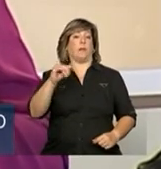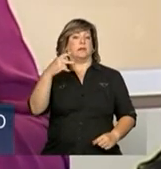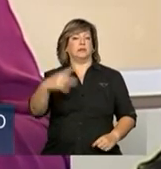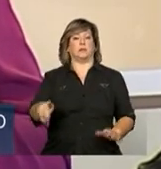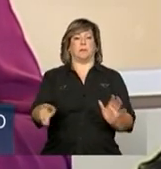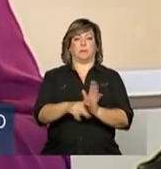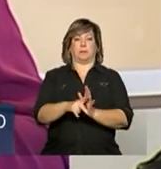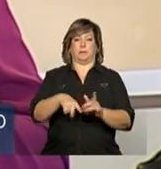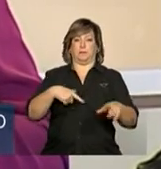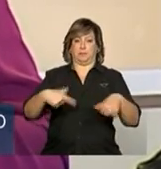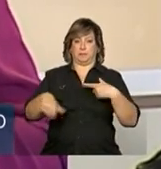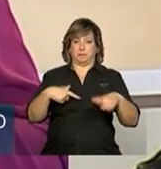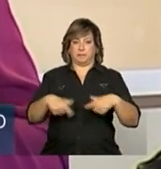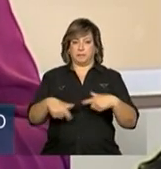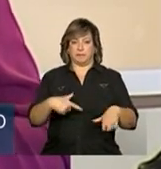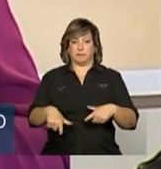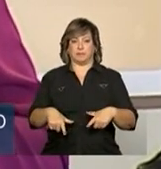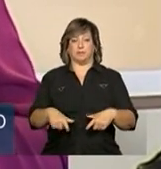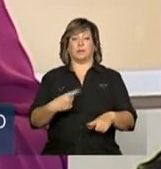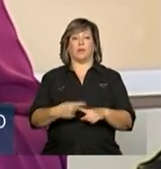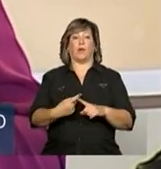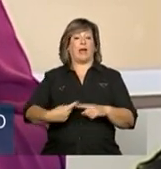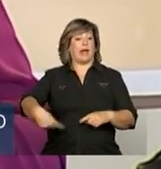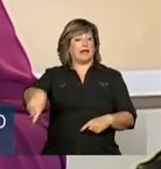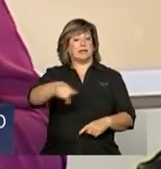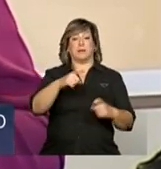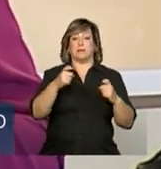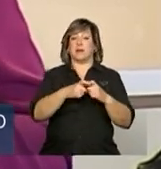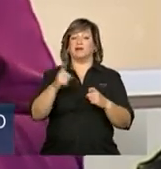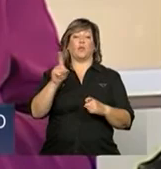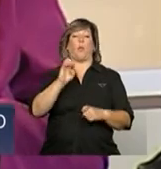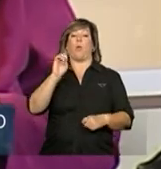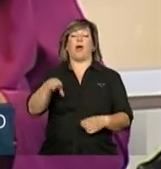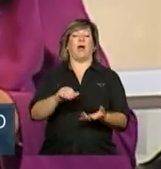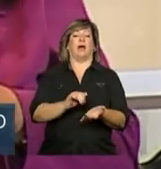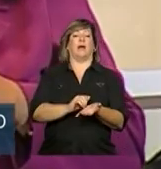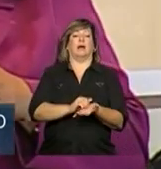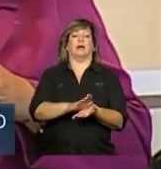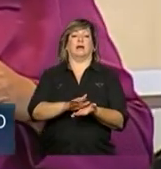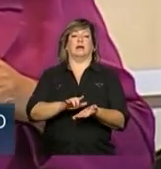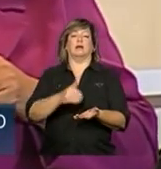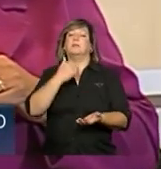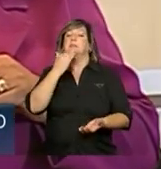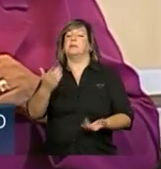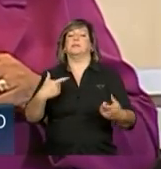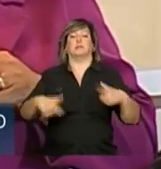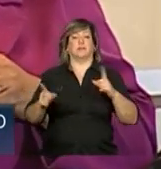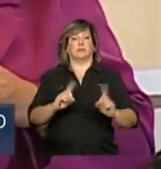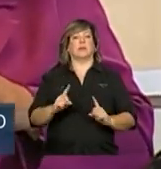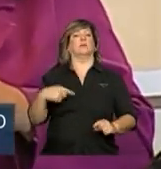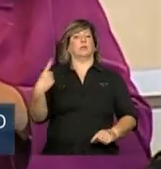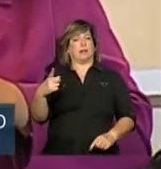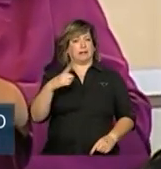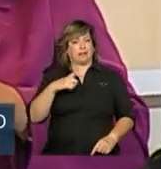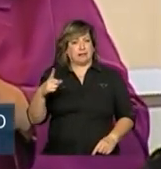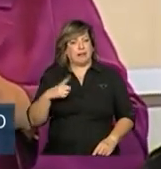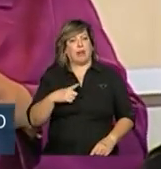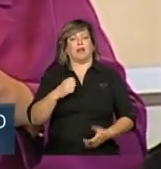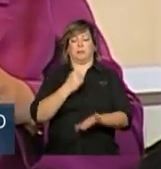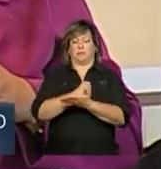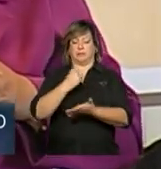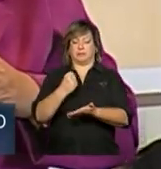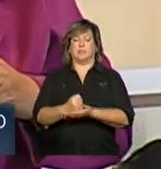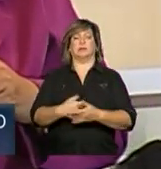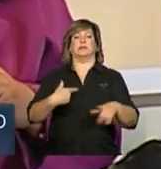Nossos médicos não são desempleados. Nossos médicos são empreados. Têm seu trabalho